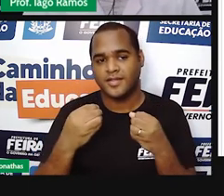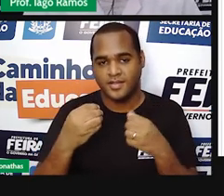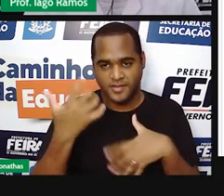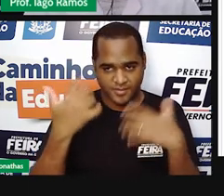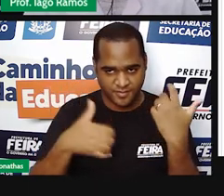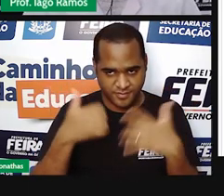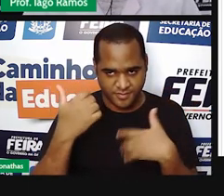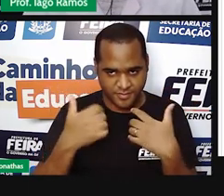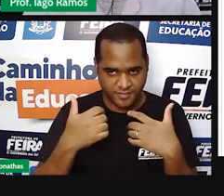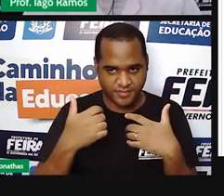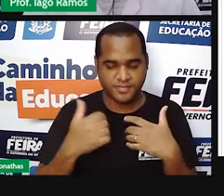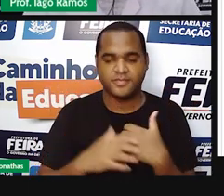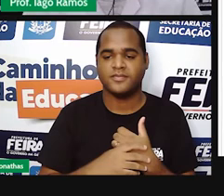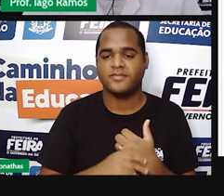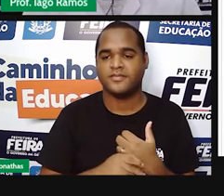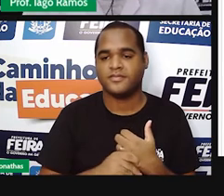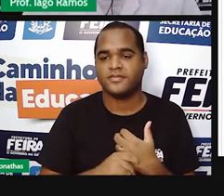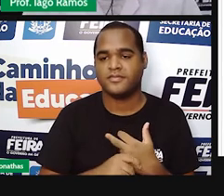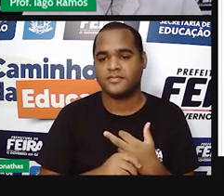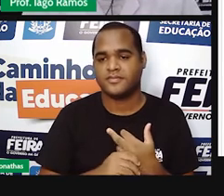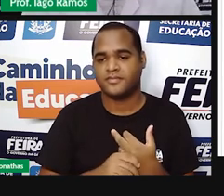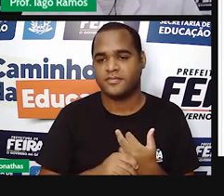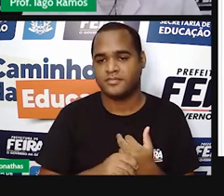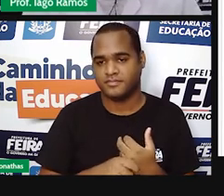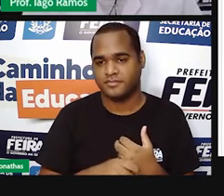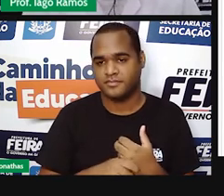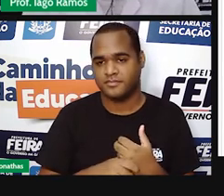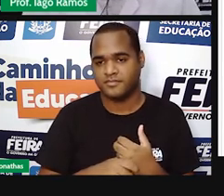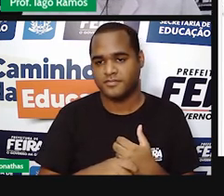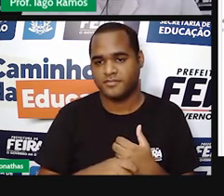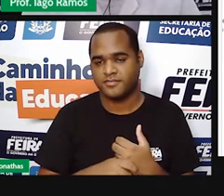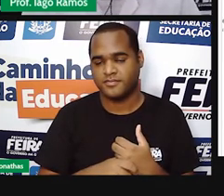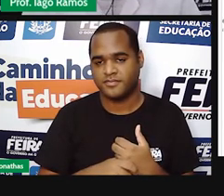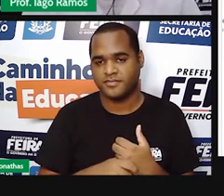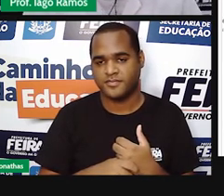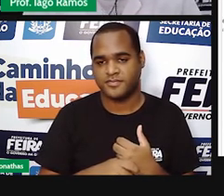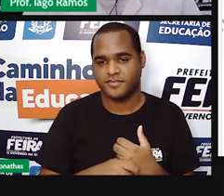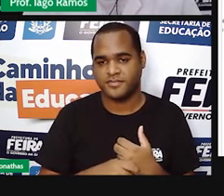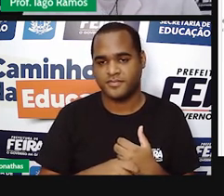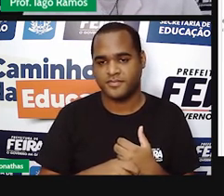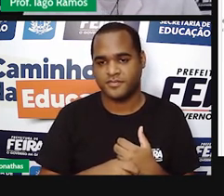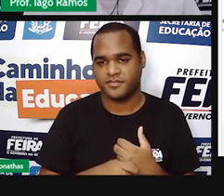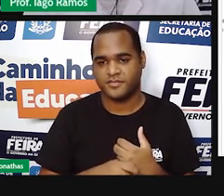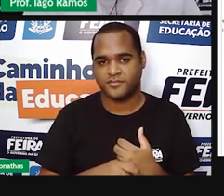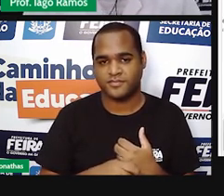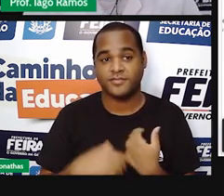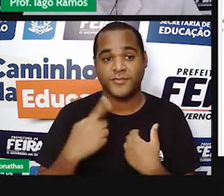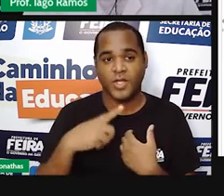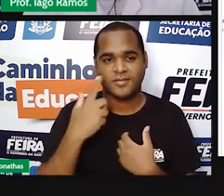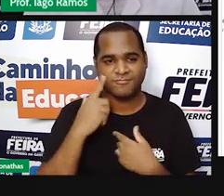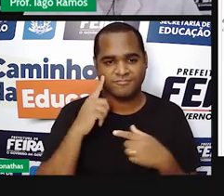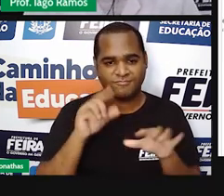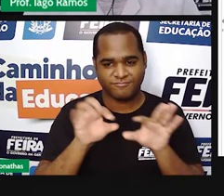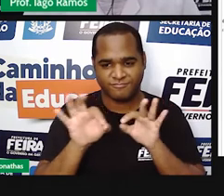Deixa eu ver se dá para fazer. Na verdade, não vai dar. Mas tudo bem. A gente faz assim, ó.